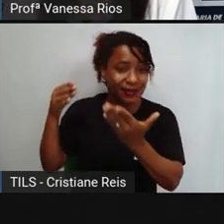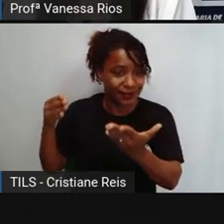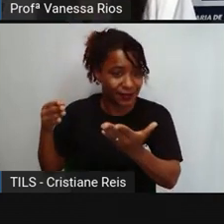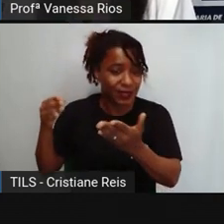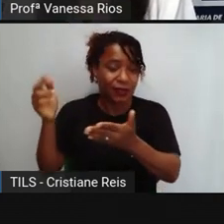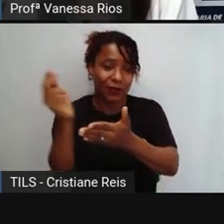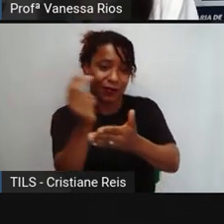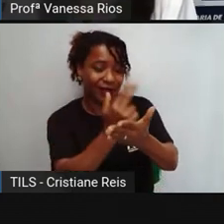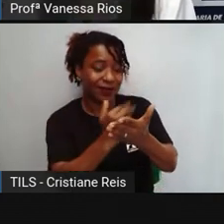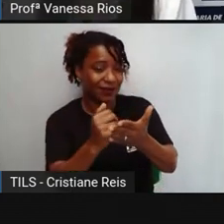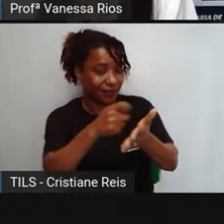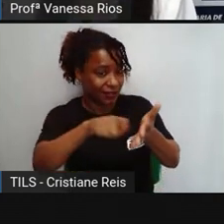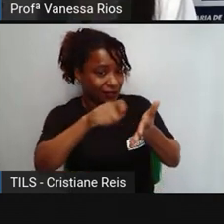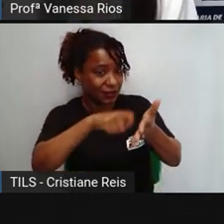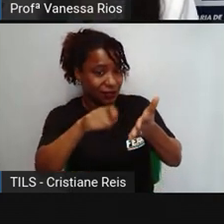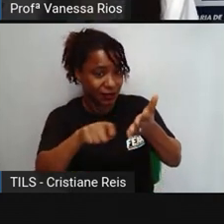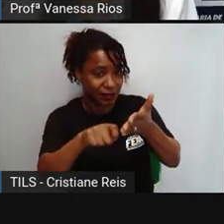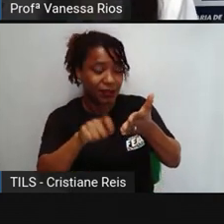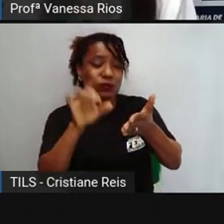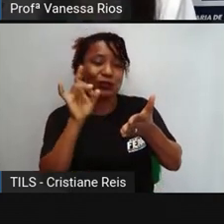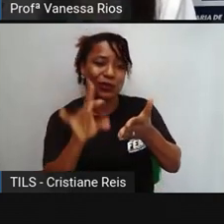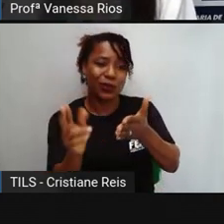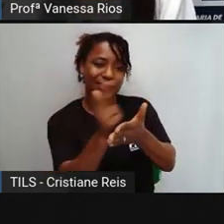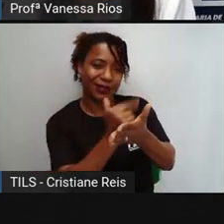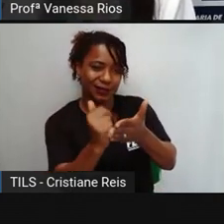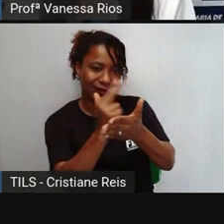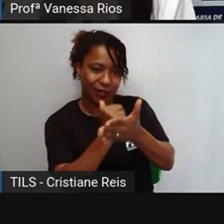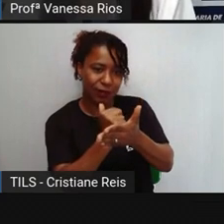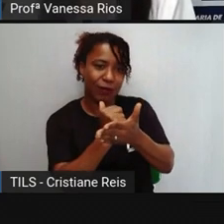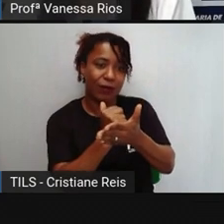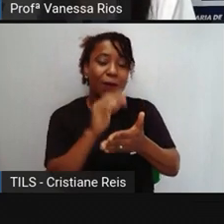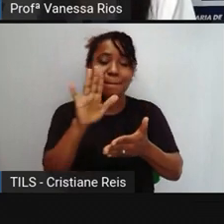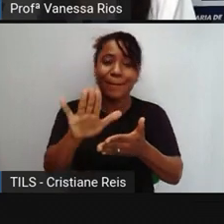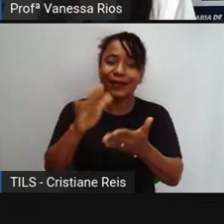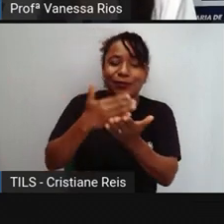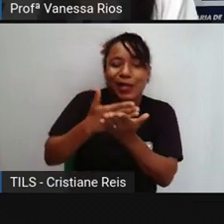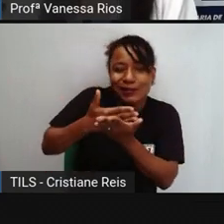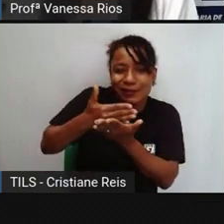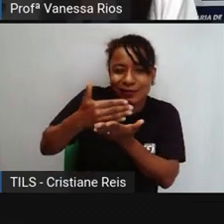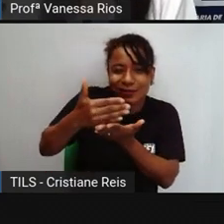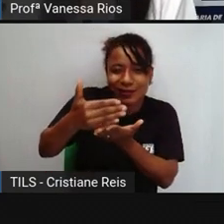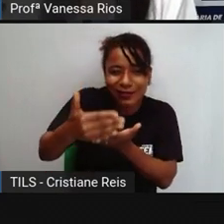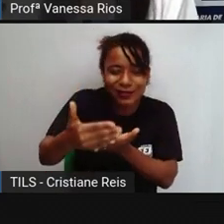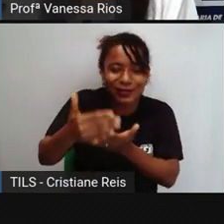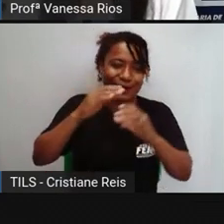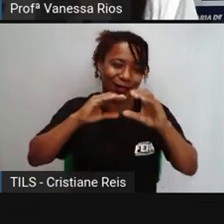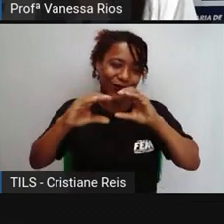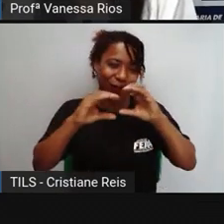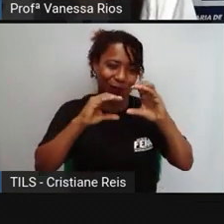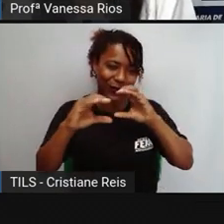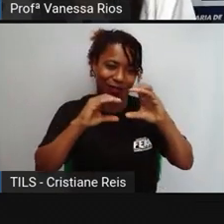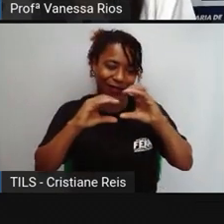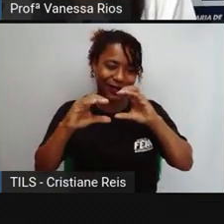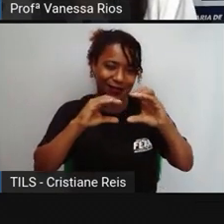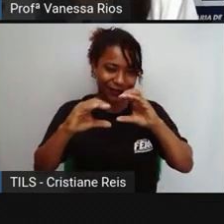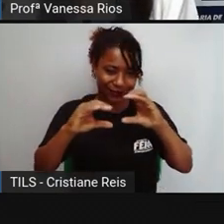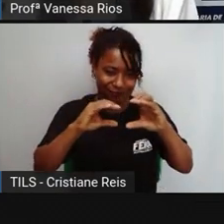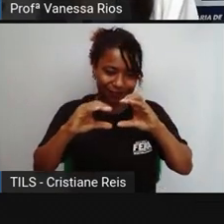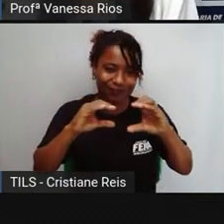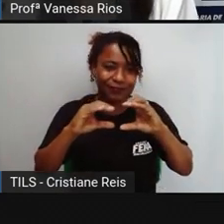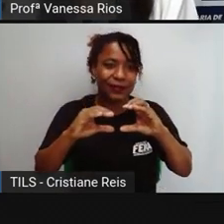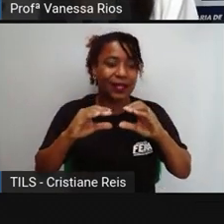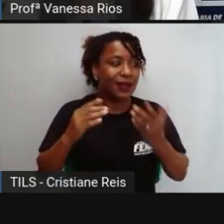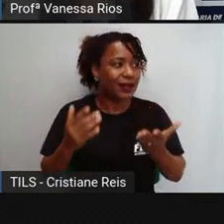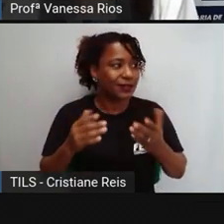escrita em si, mas já podem ser considerados como o início, né? São aí as primeiras formas de